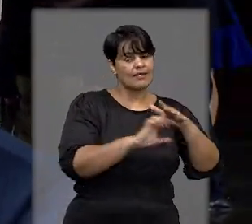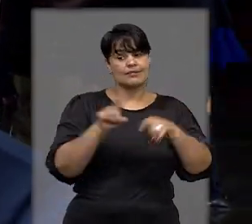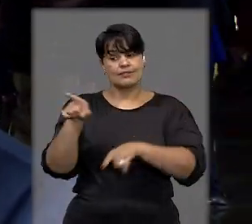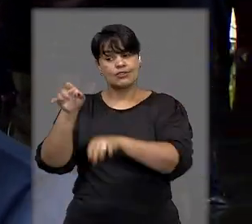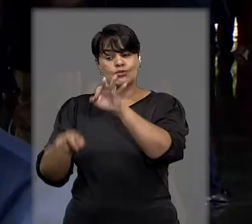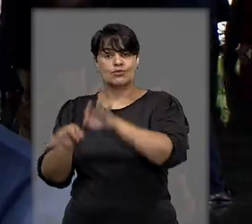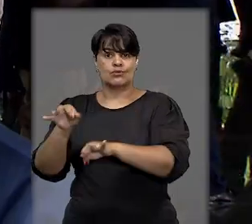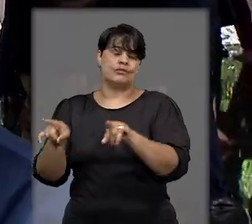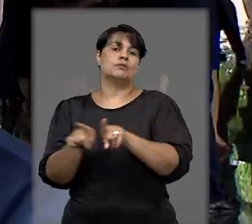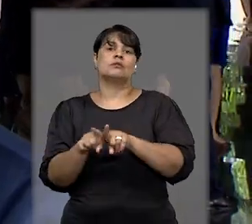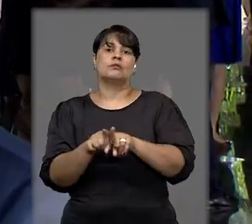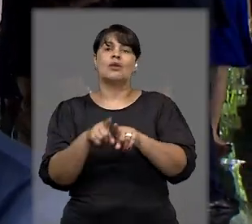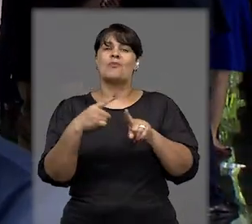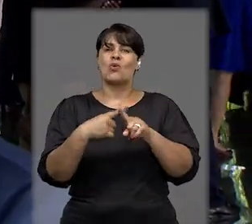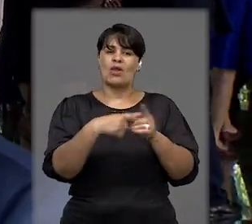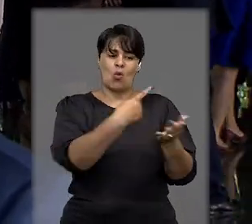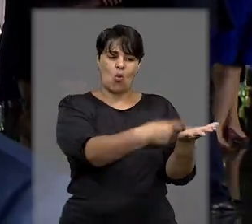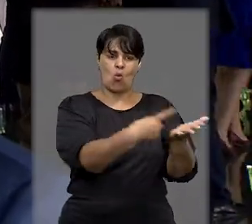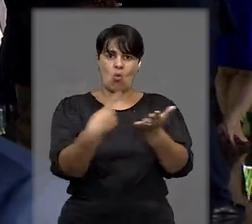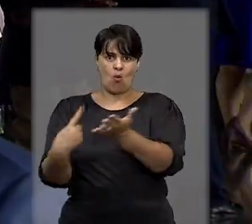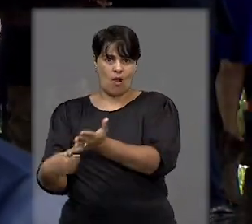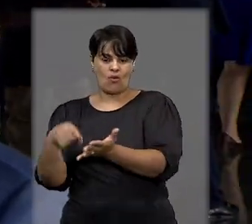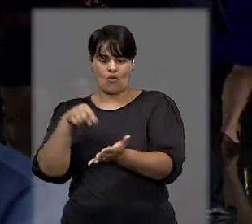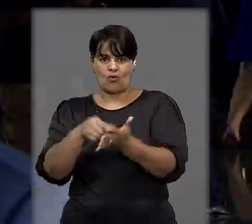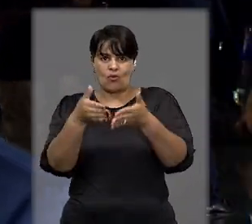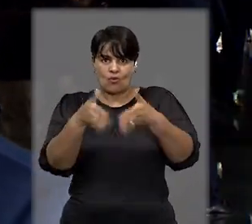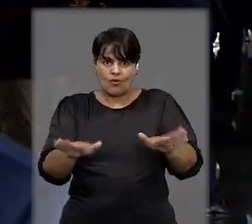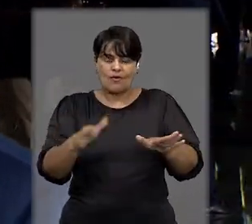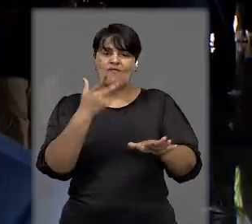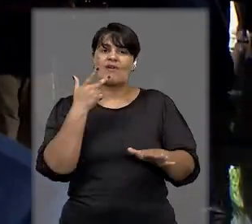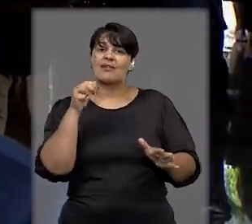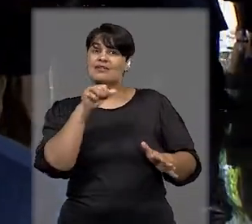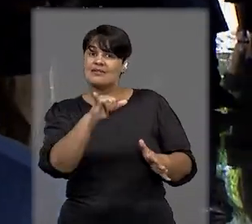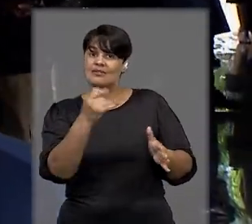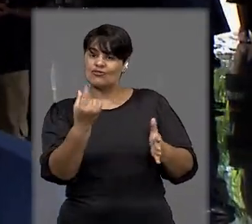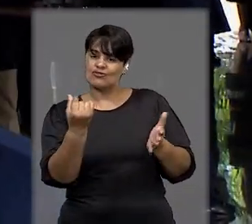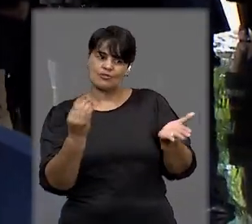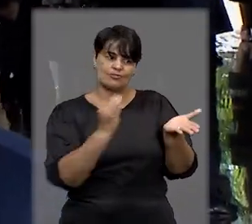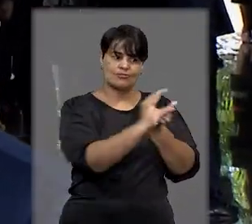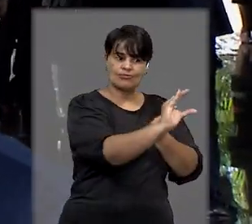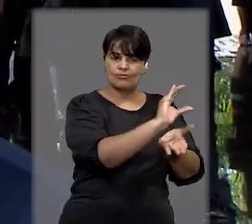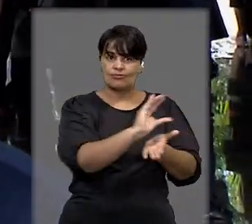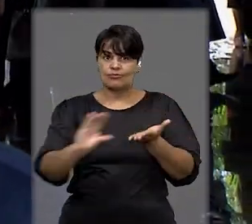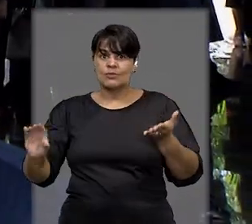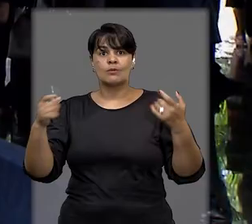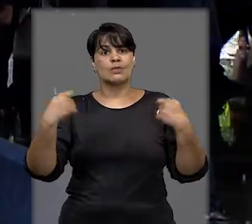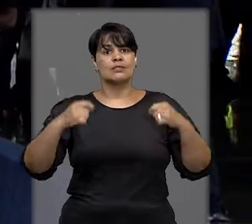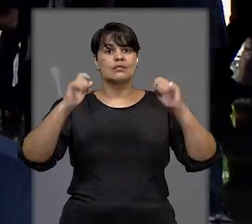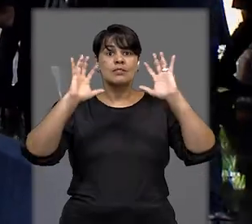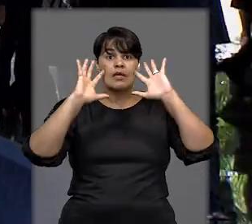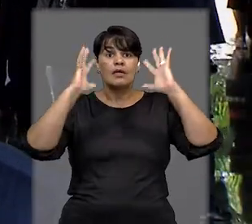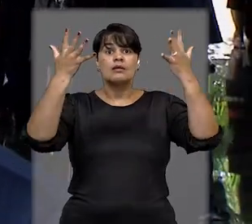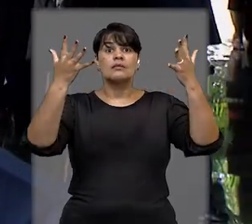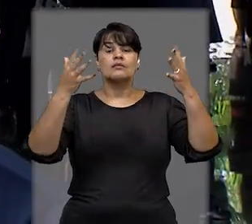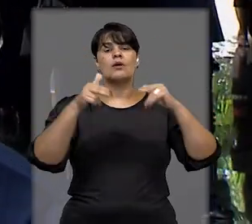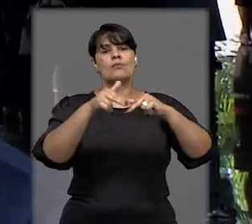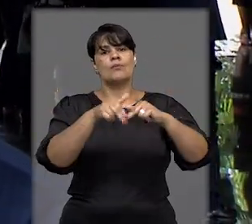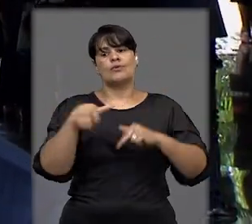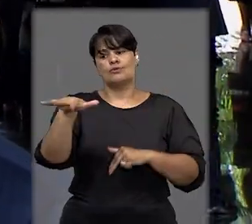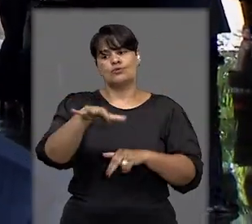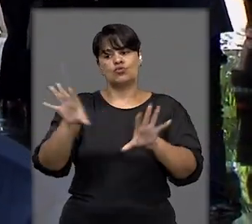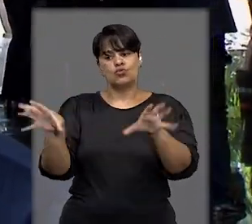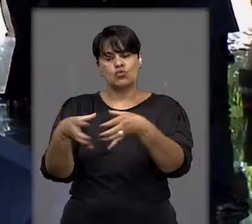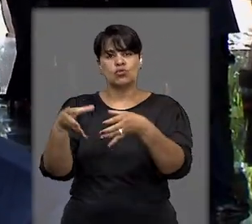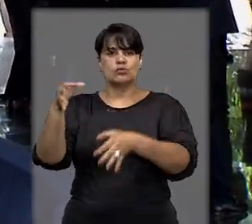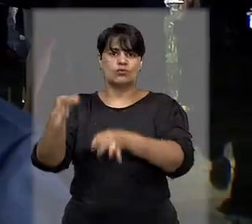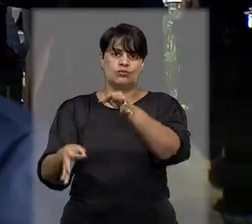que no acordo de compensação havia a previsão de que eventuais litígios entre as partes deveriam ser resolvidos por meio da arbitragem.